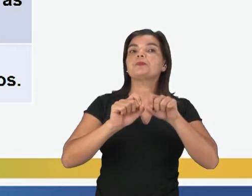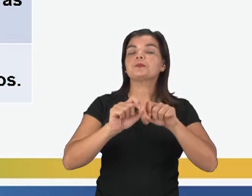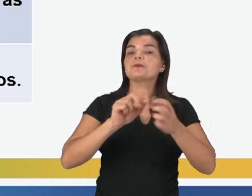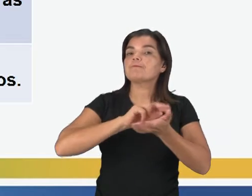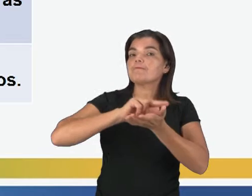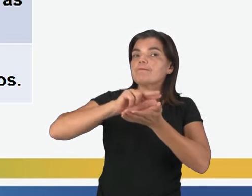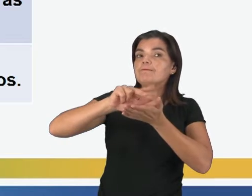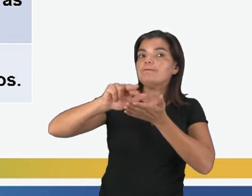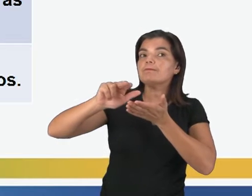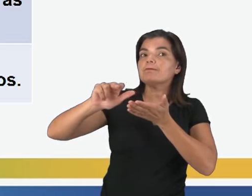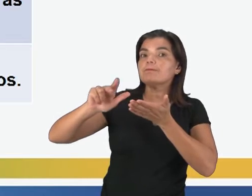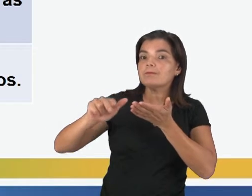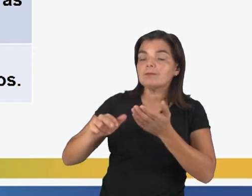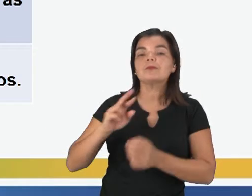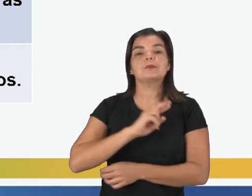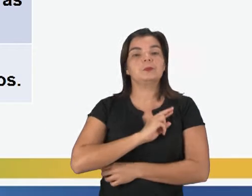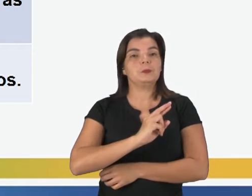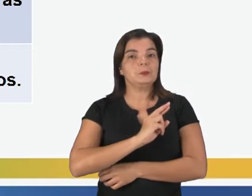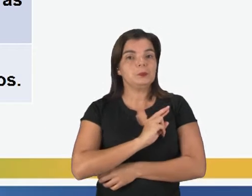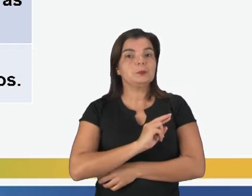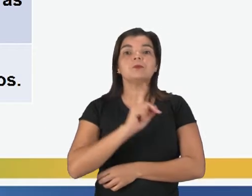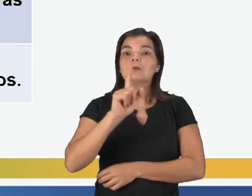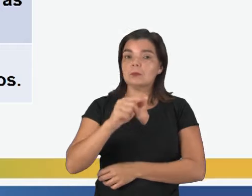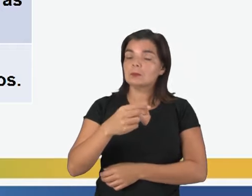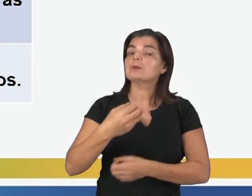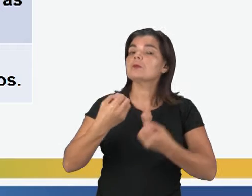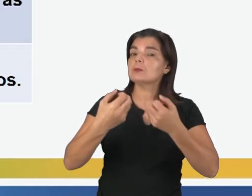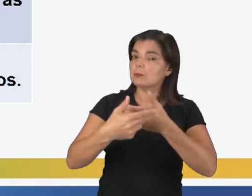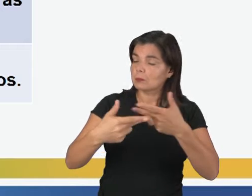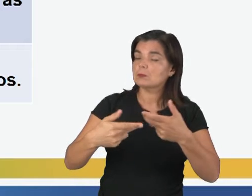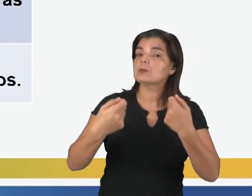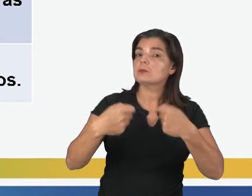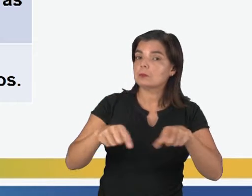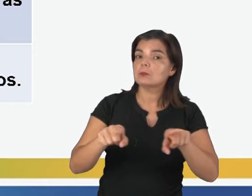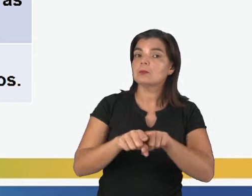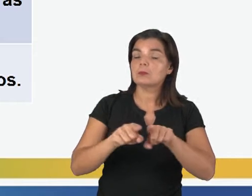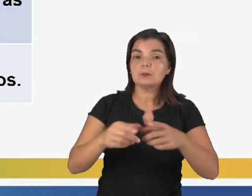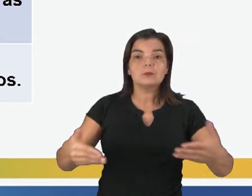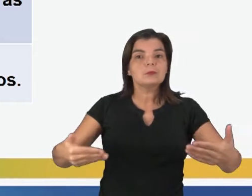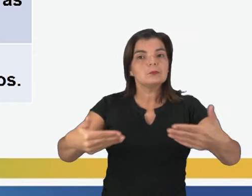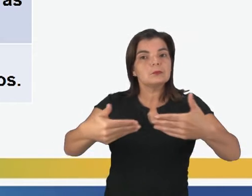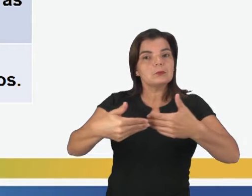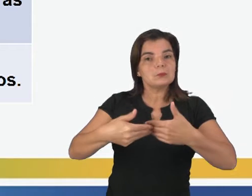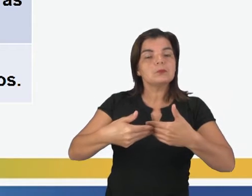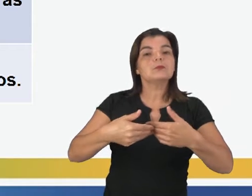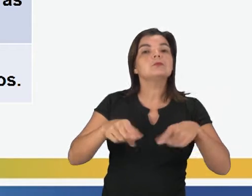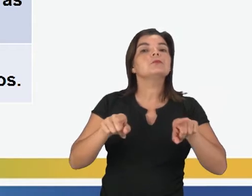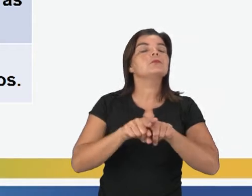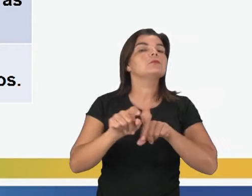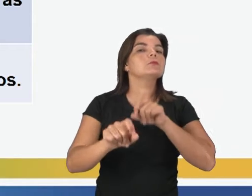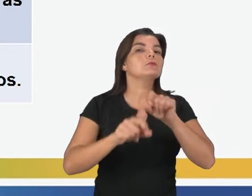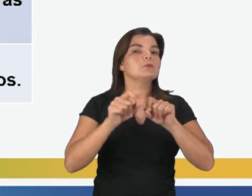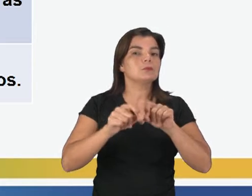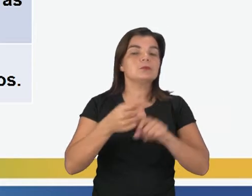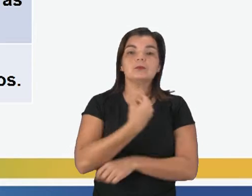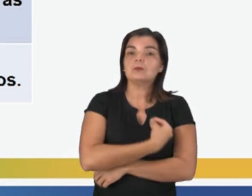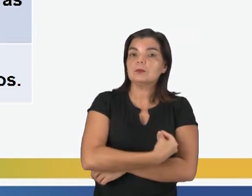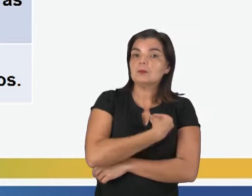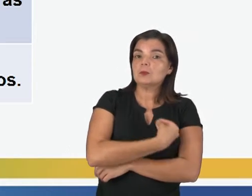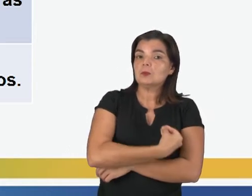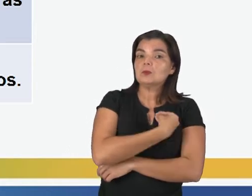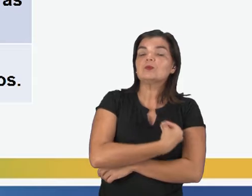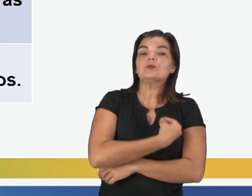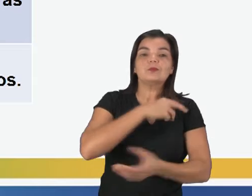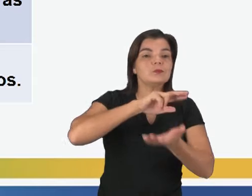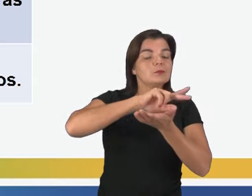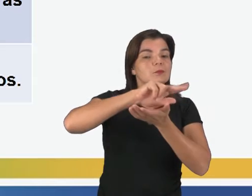pluralidade e diversidade religiosas. Isso é uma coisa que ele deve fazer. Se ele acolhe, ele vai promover o quê? A convivência